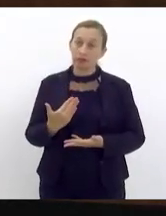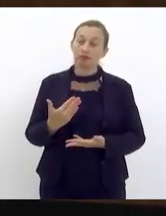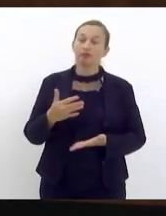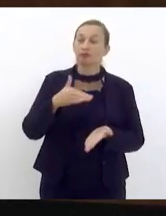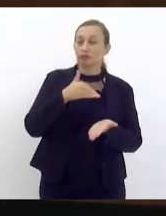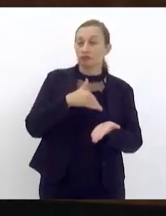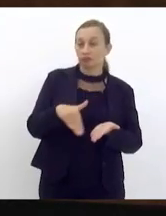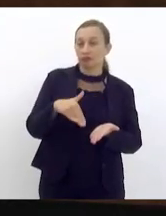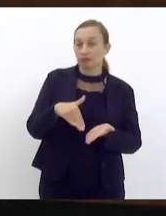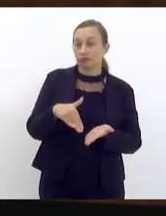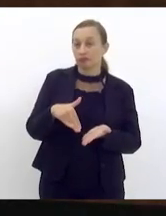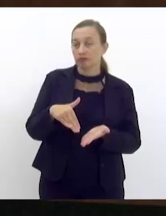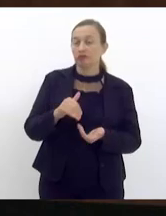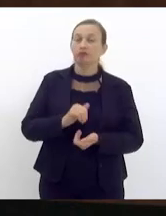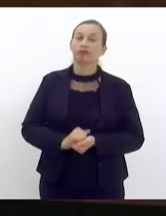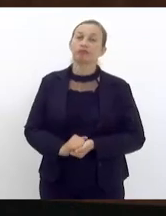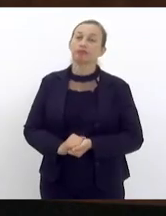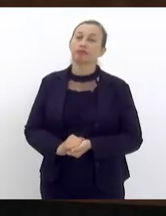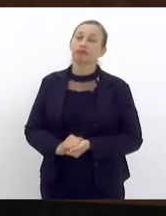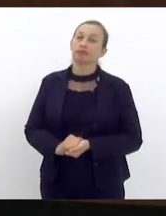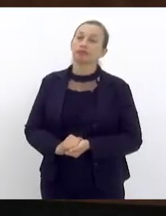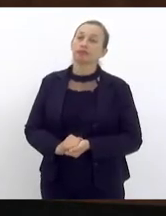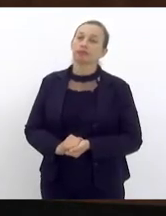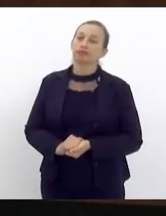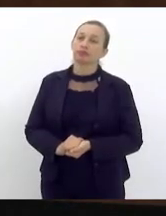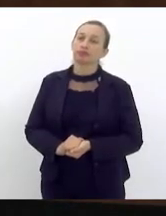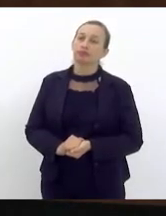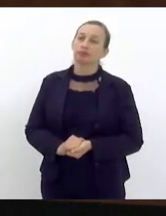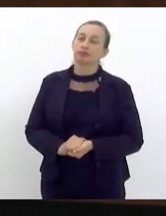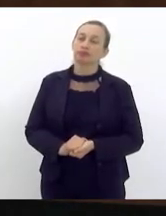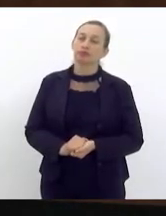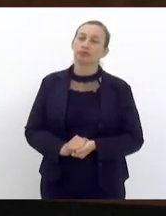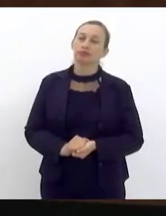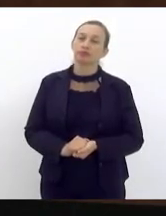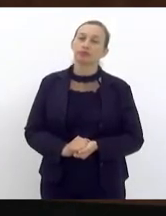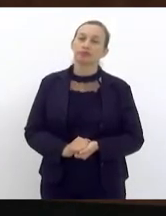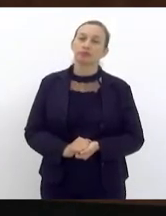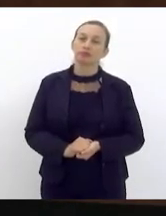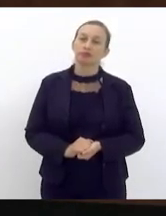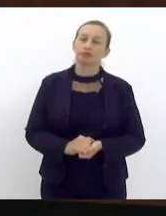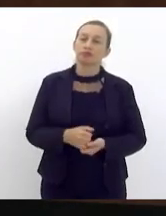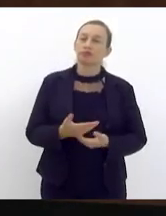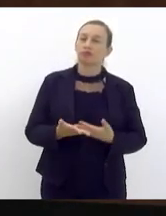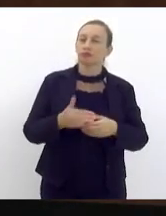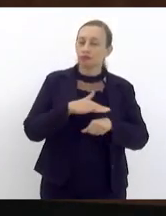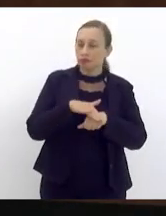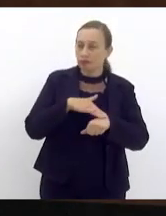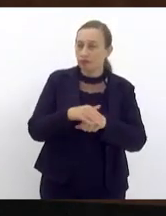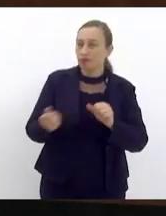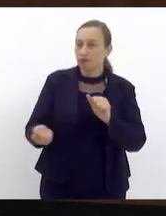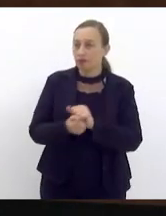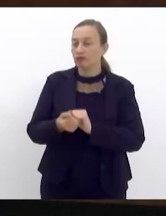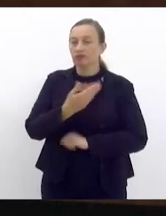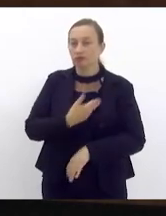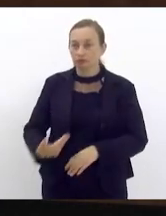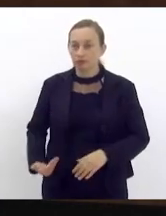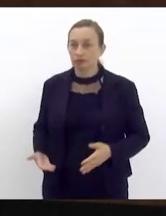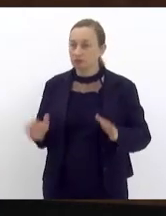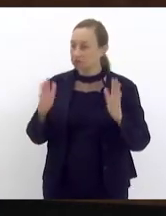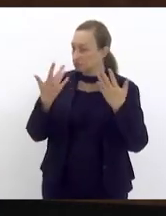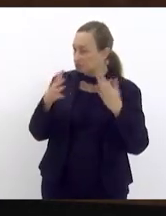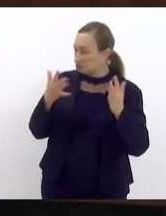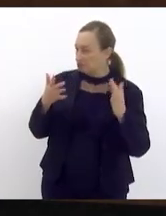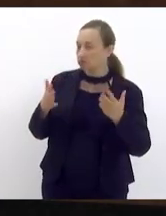secretária é que nas tratativas que tem junto ao governador e vamos elogiar aqui a iniciativa do